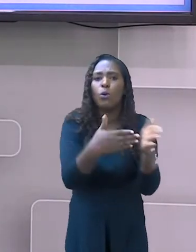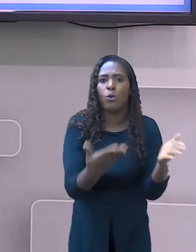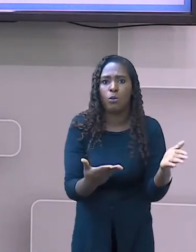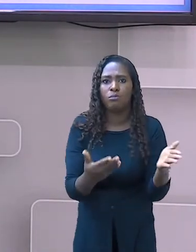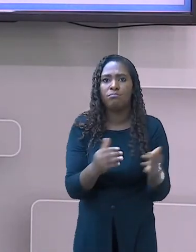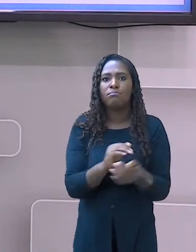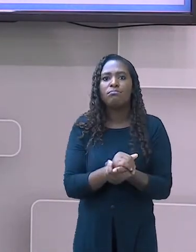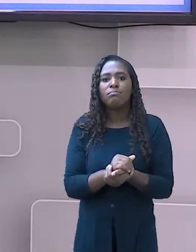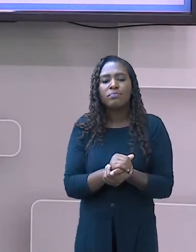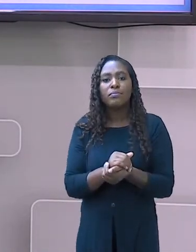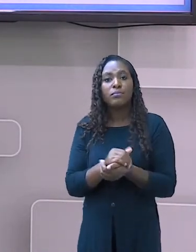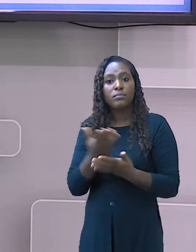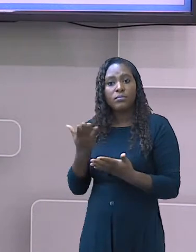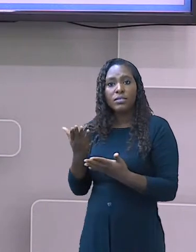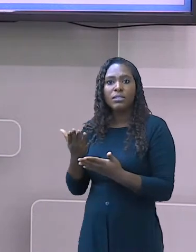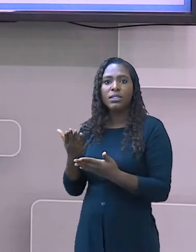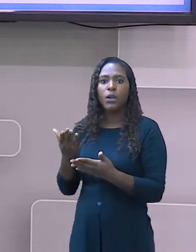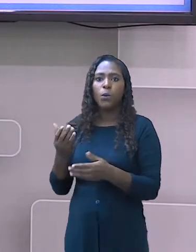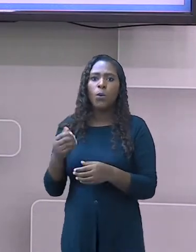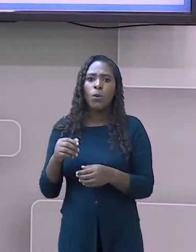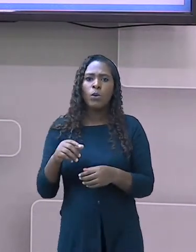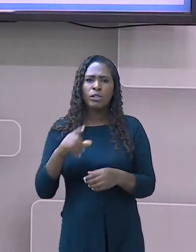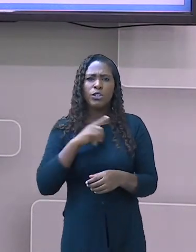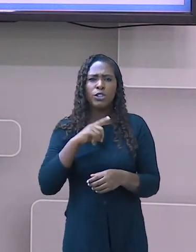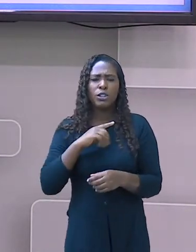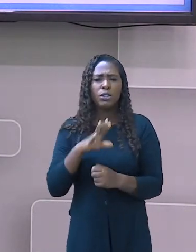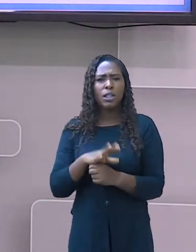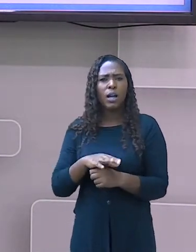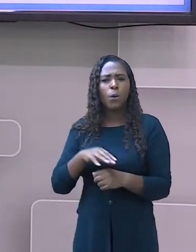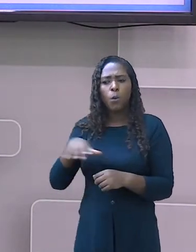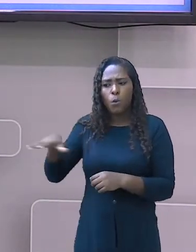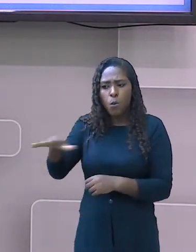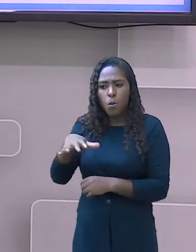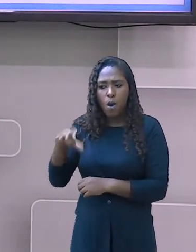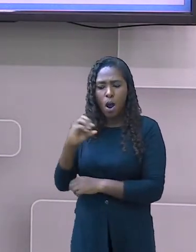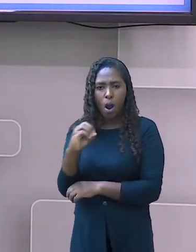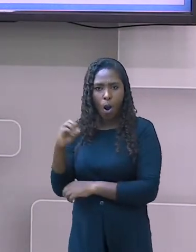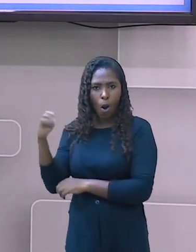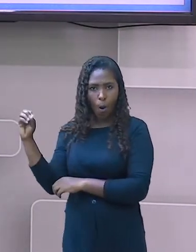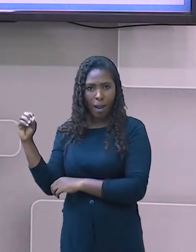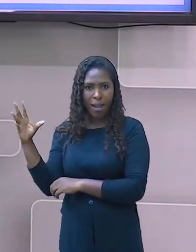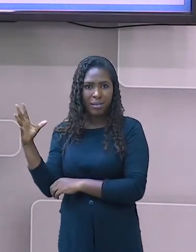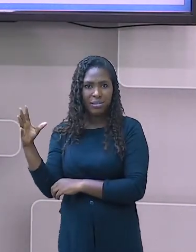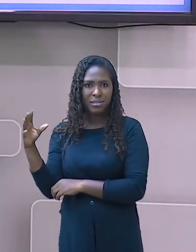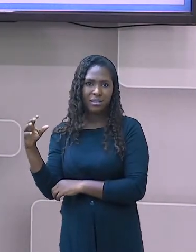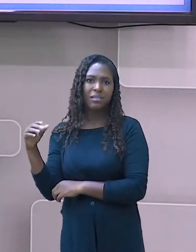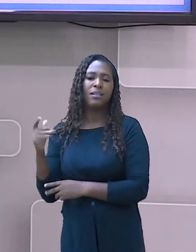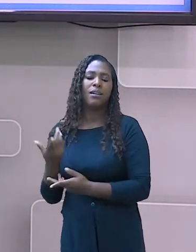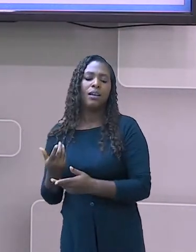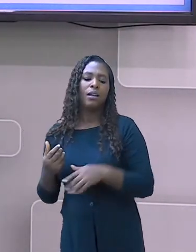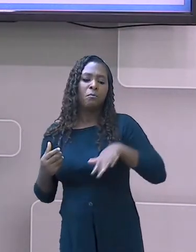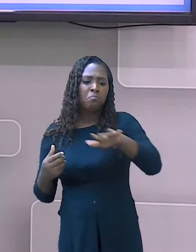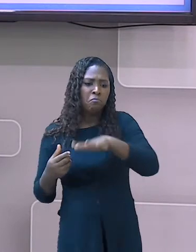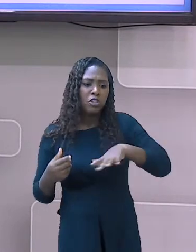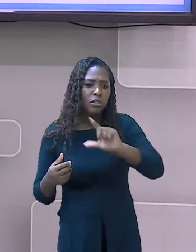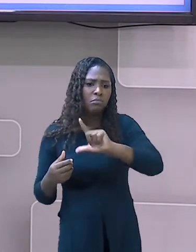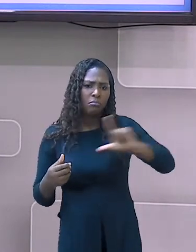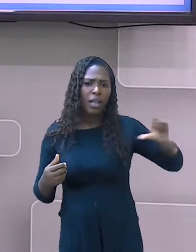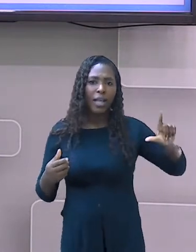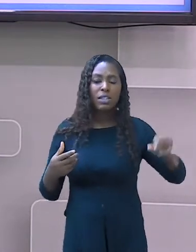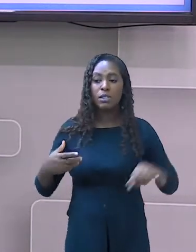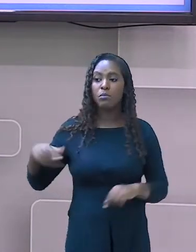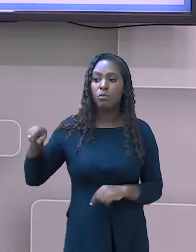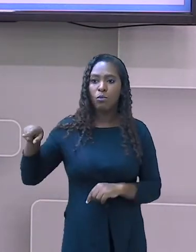O território a oeste da linha ficava com a Espanha e a leste com Portugal. De